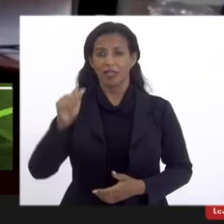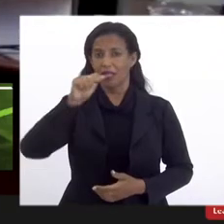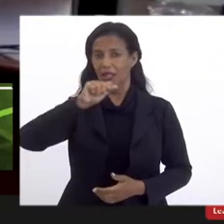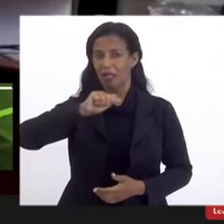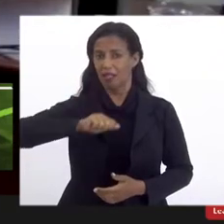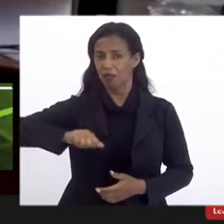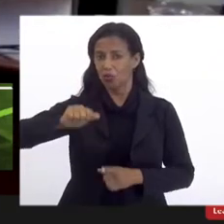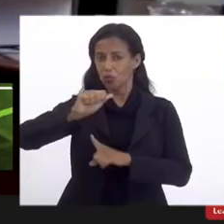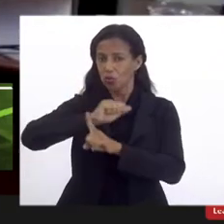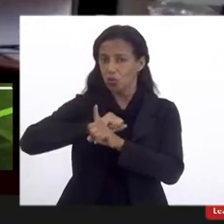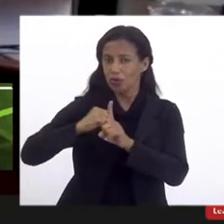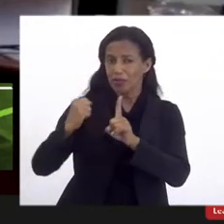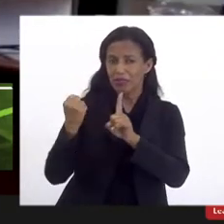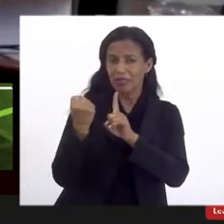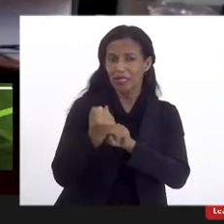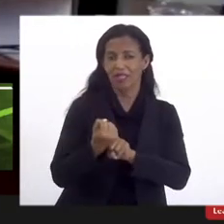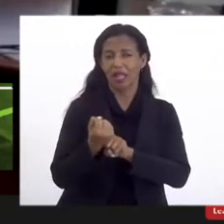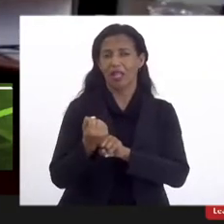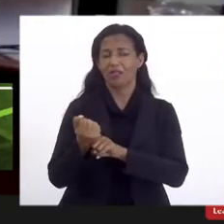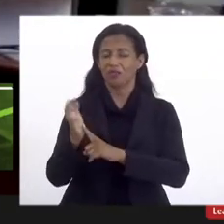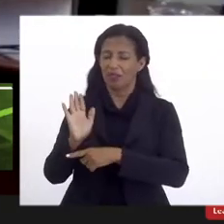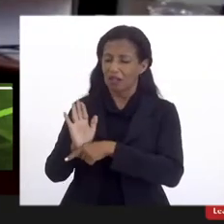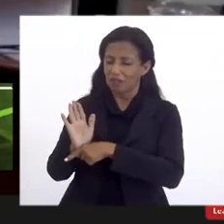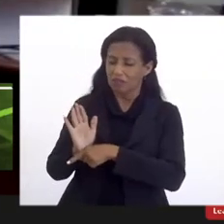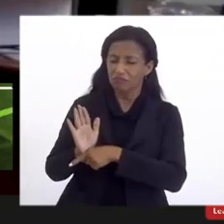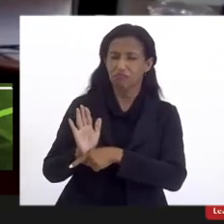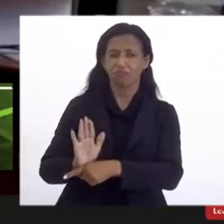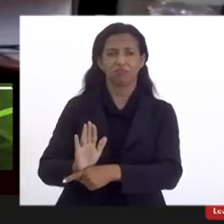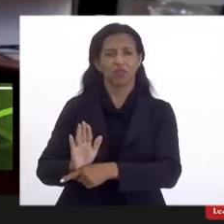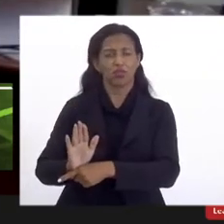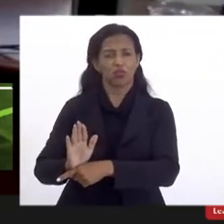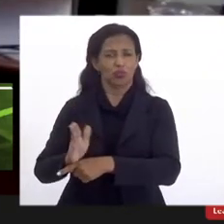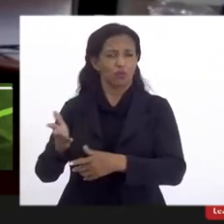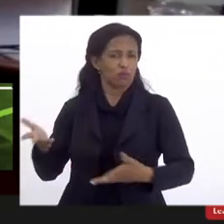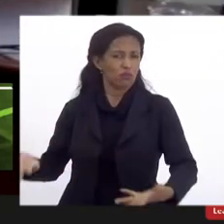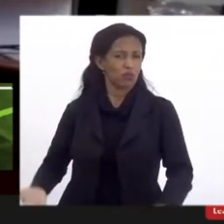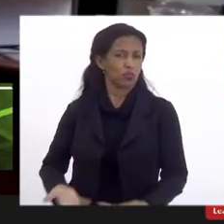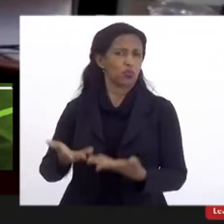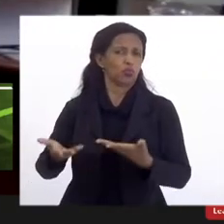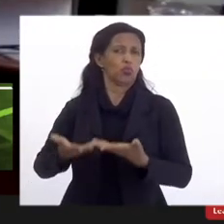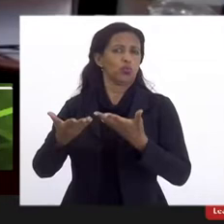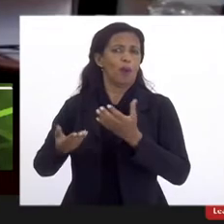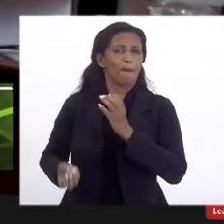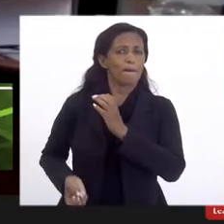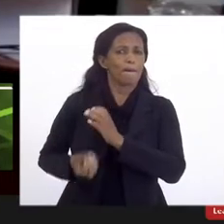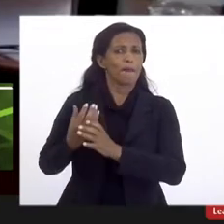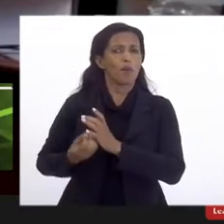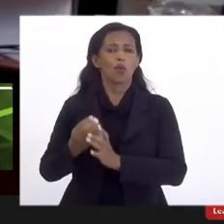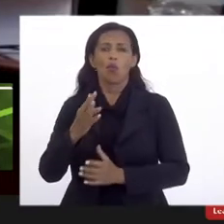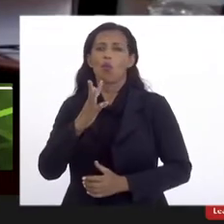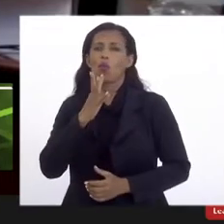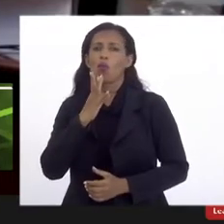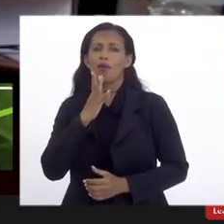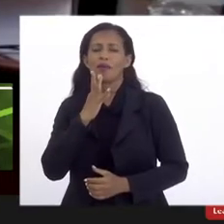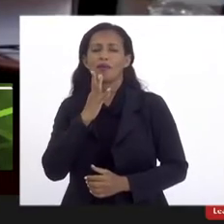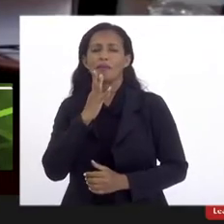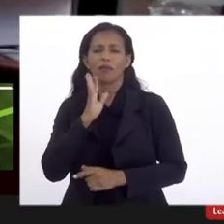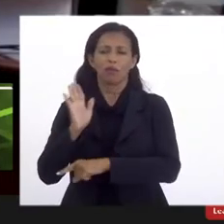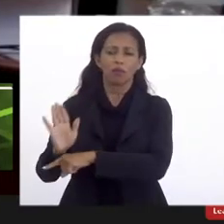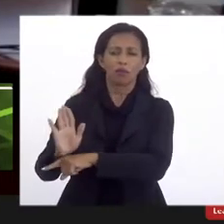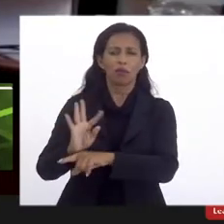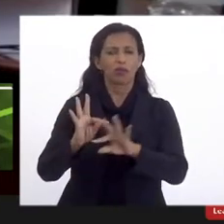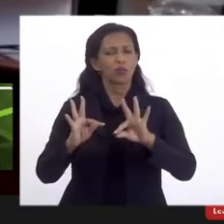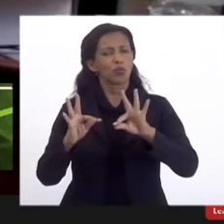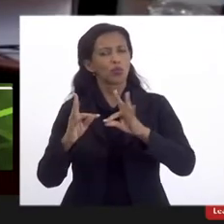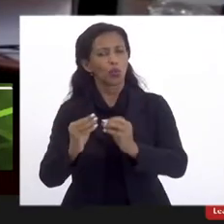vai sustentá-los no seu afã de produzir conhecimento em benefício de todos. Então, eu dou meus